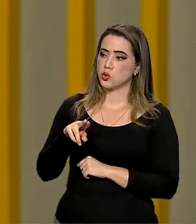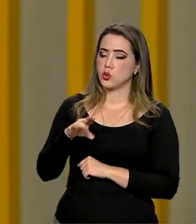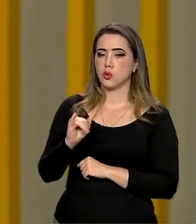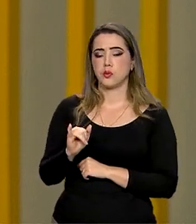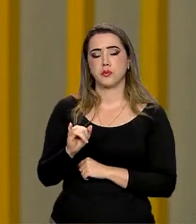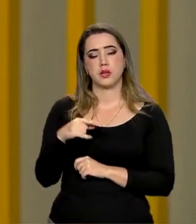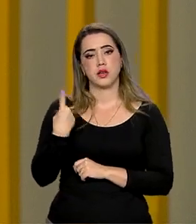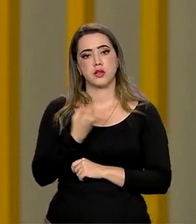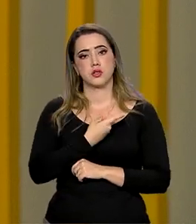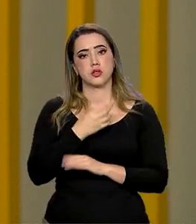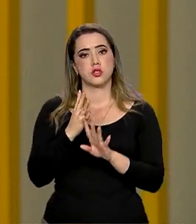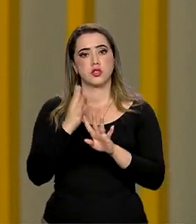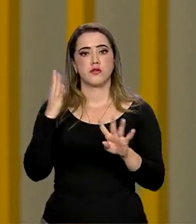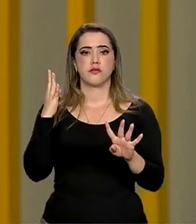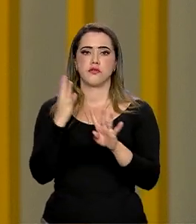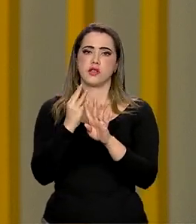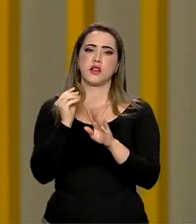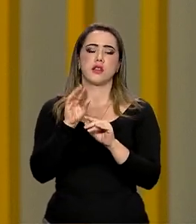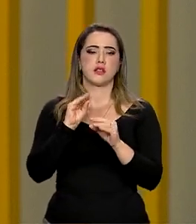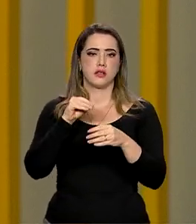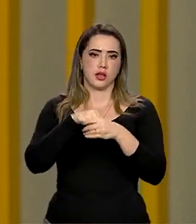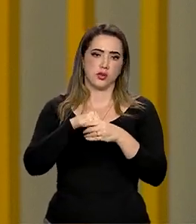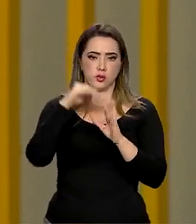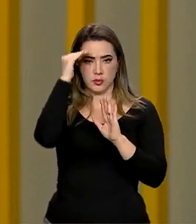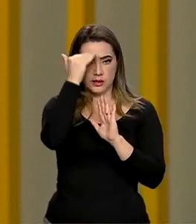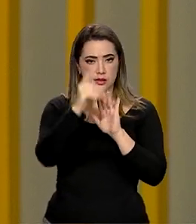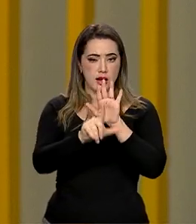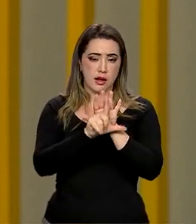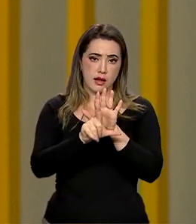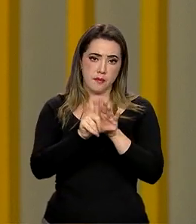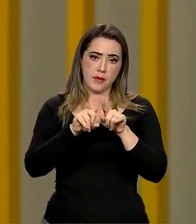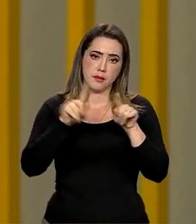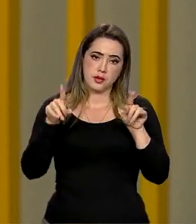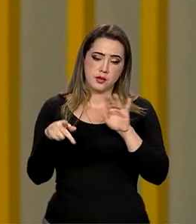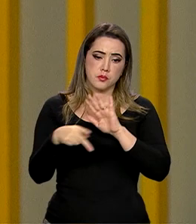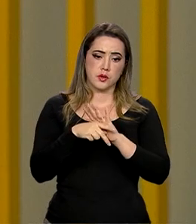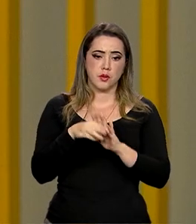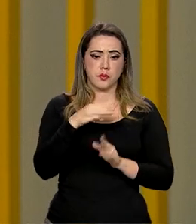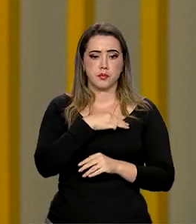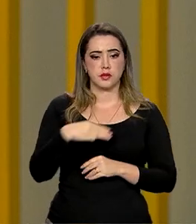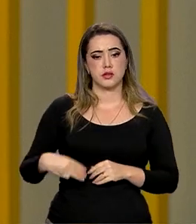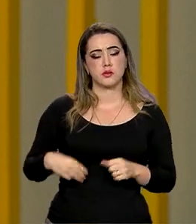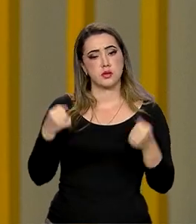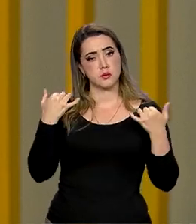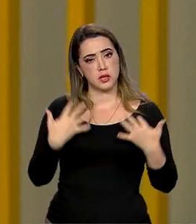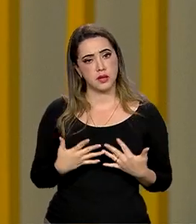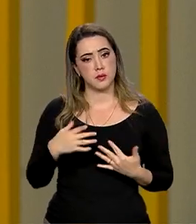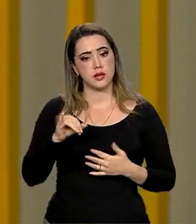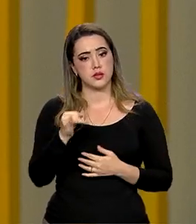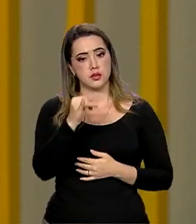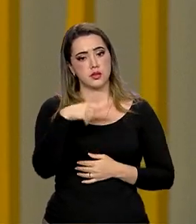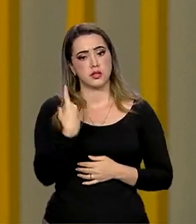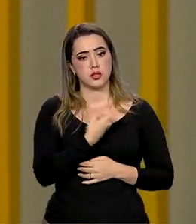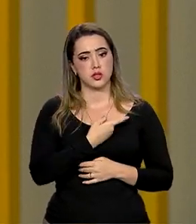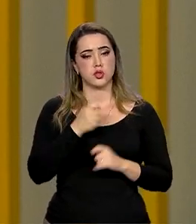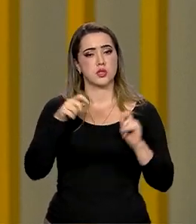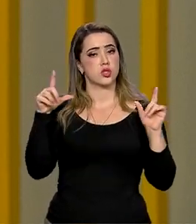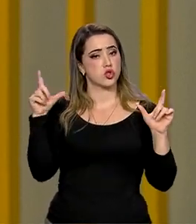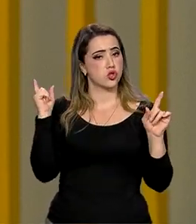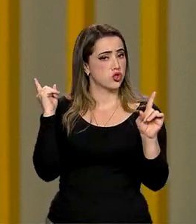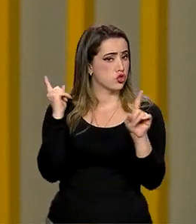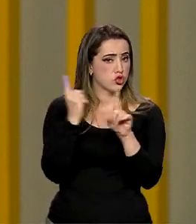com a fila dentro da margem ilegal. Mas o próprio ministro já, ultimamente, tem dito que, para janeiro, a gente tem que baixar mais,